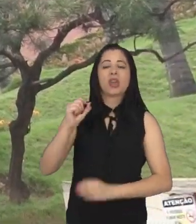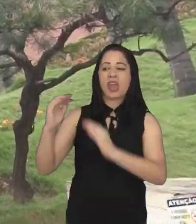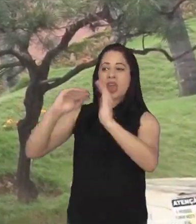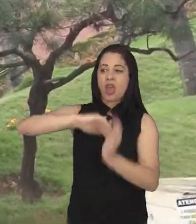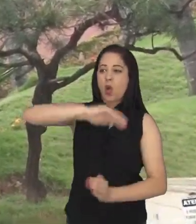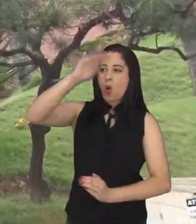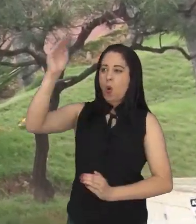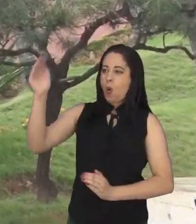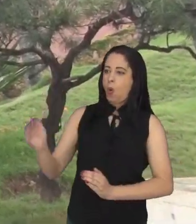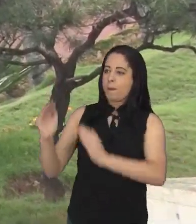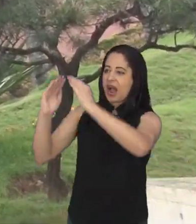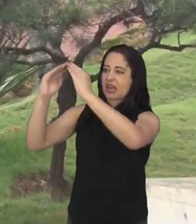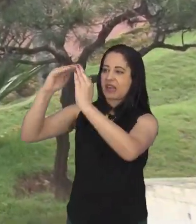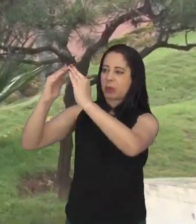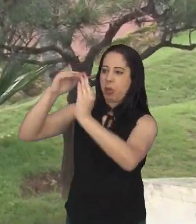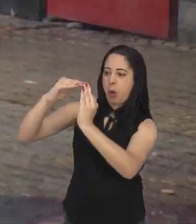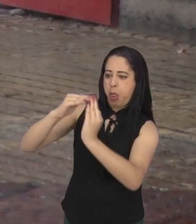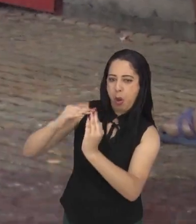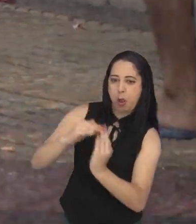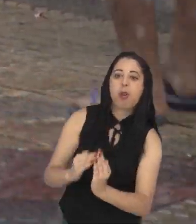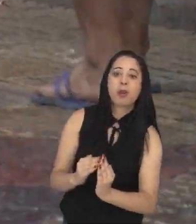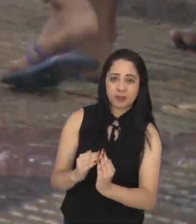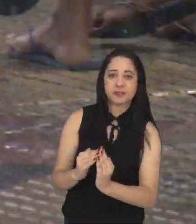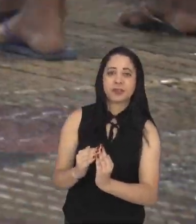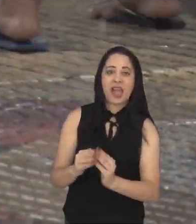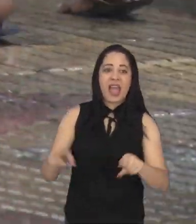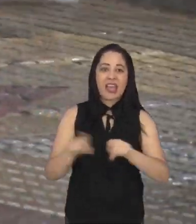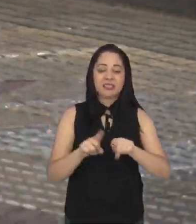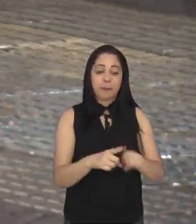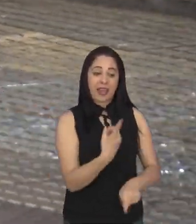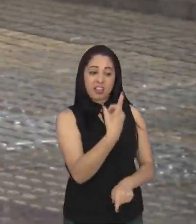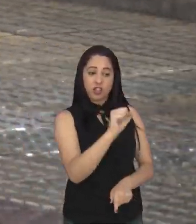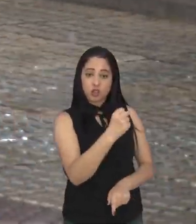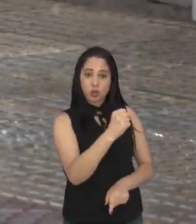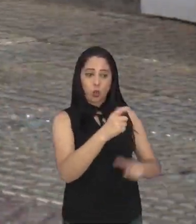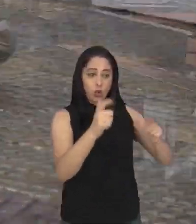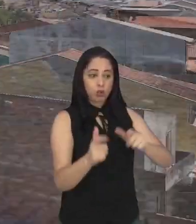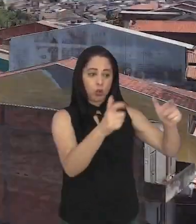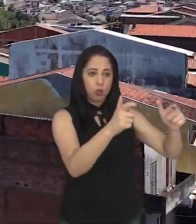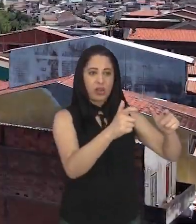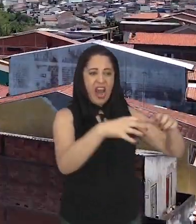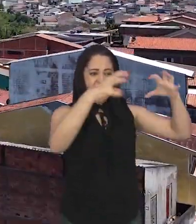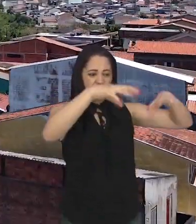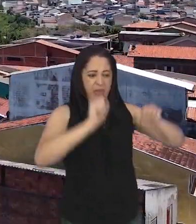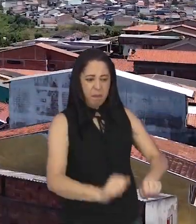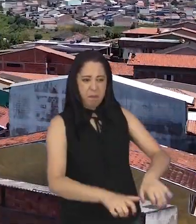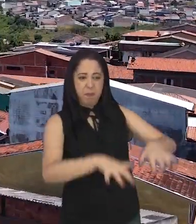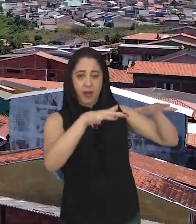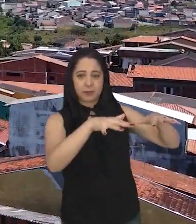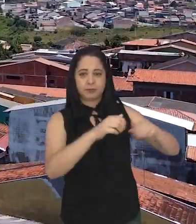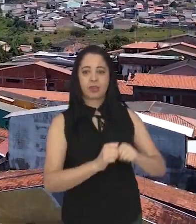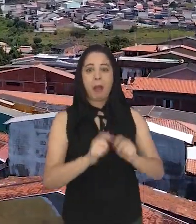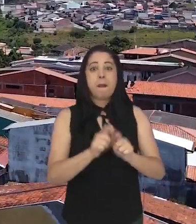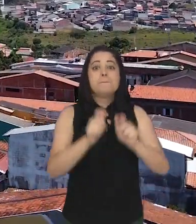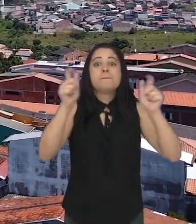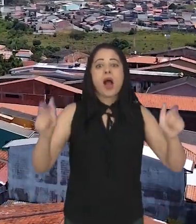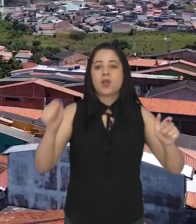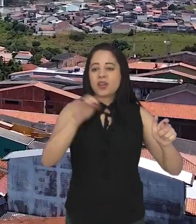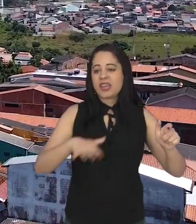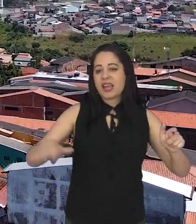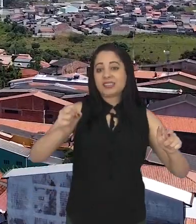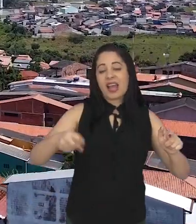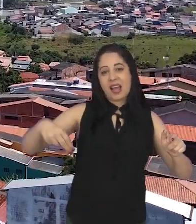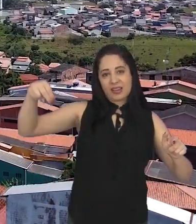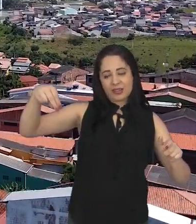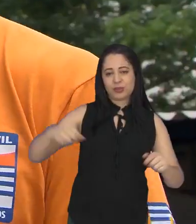deslizamentos de terra e 18 com alta probabilidade de inundação. A maior parte dessas áreas fica na zona norte